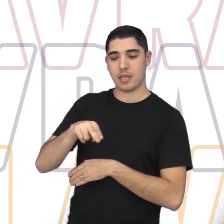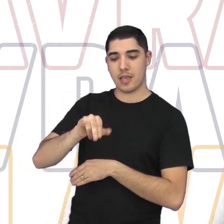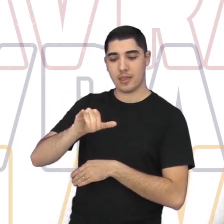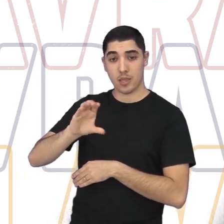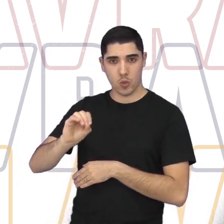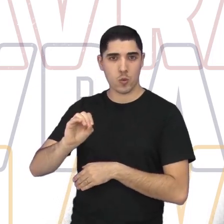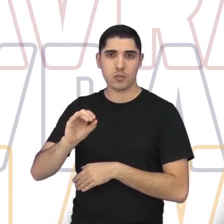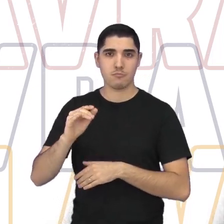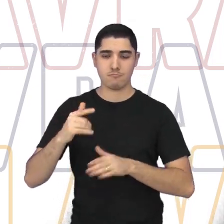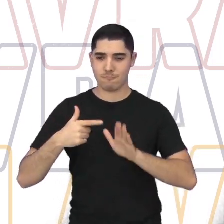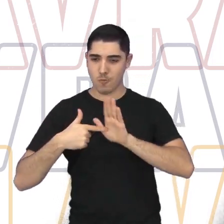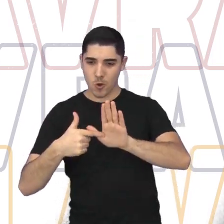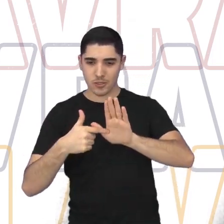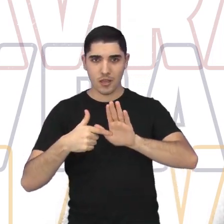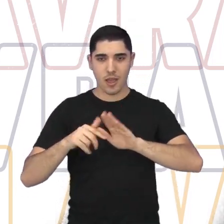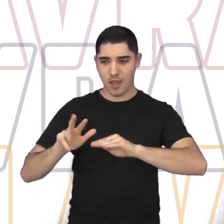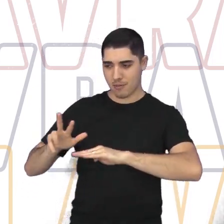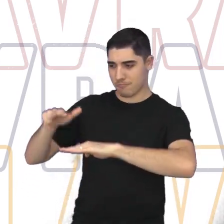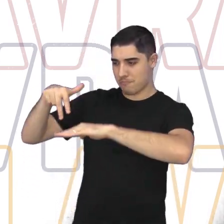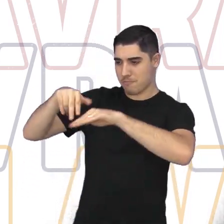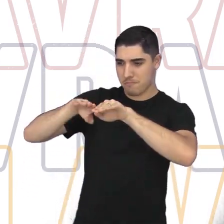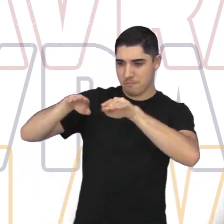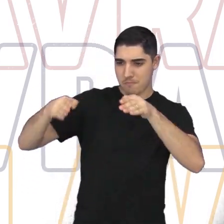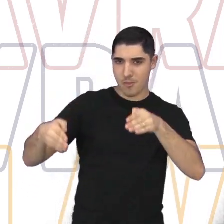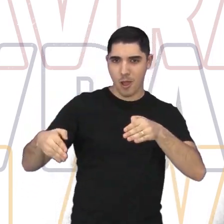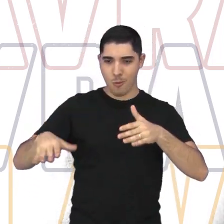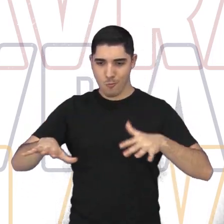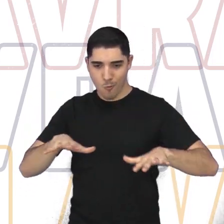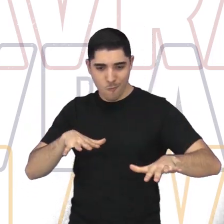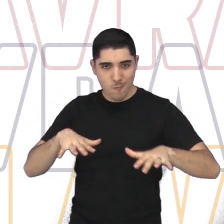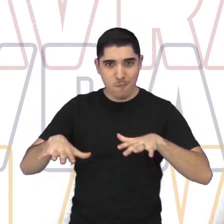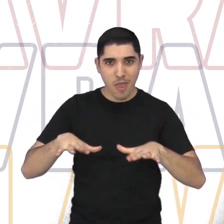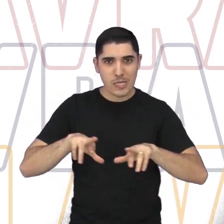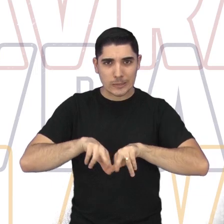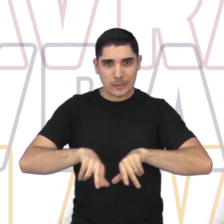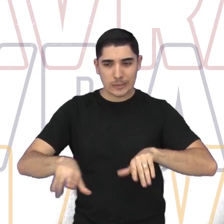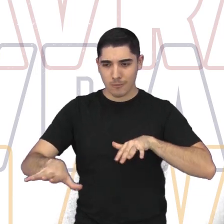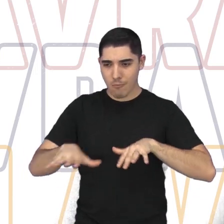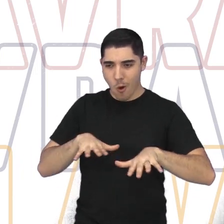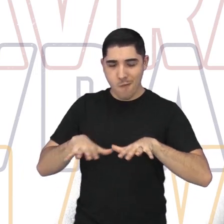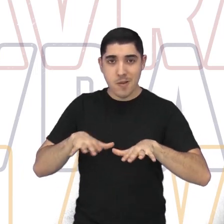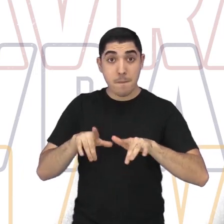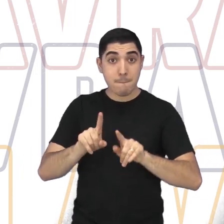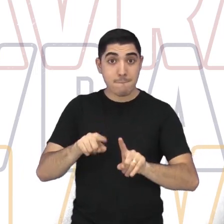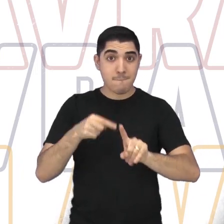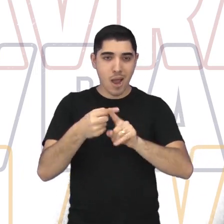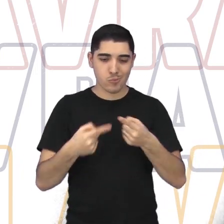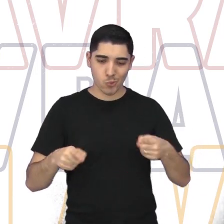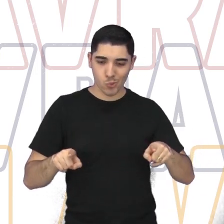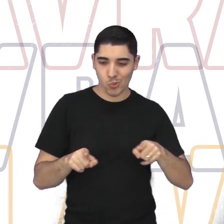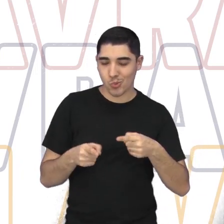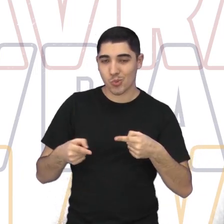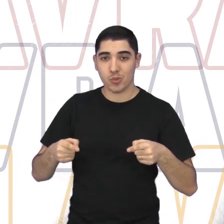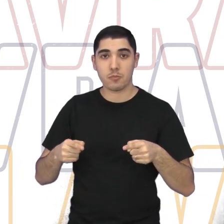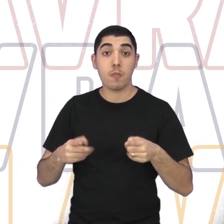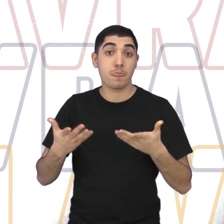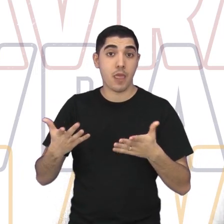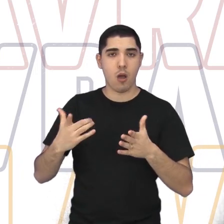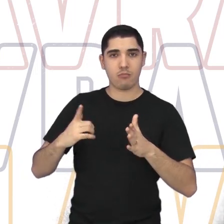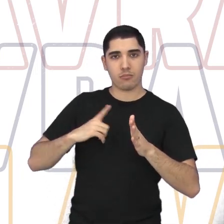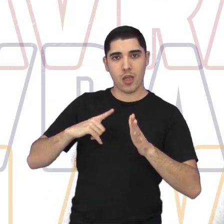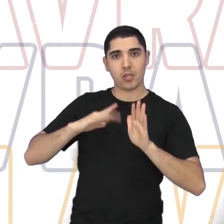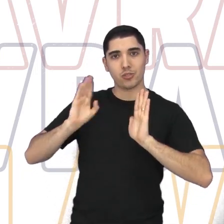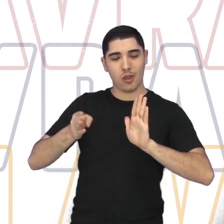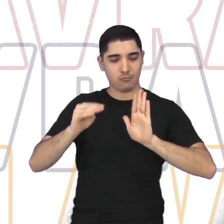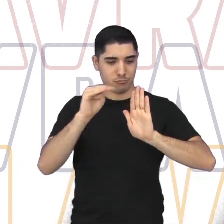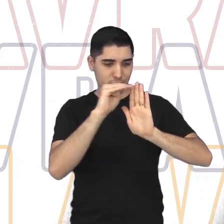voltado ao cênico, né? Muita movimentação de palco e tudo mais, então, com